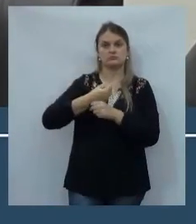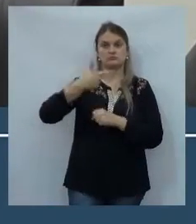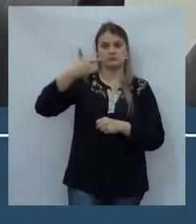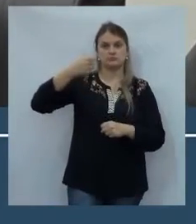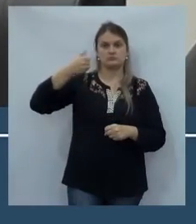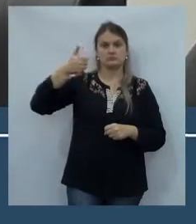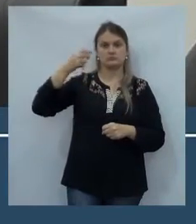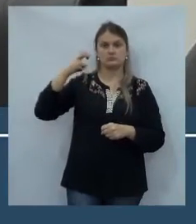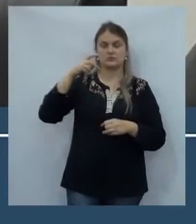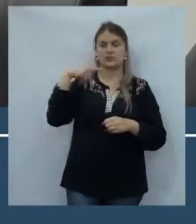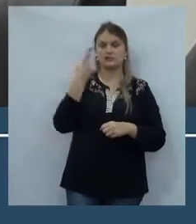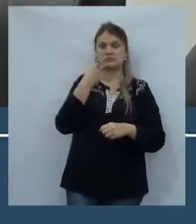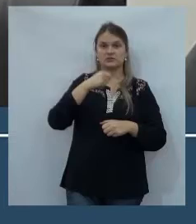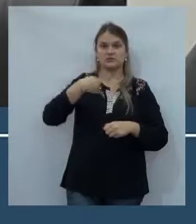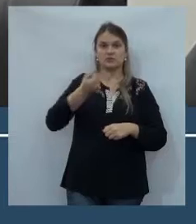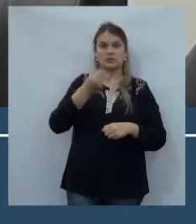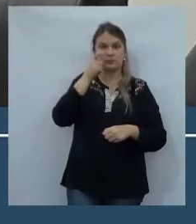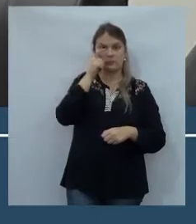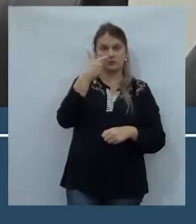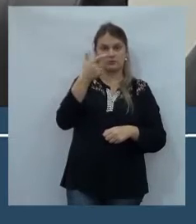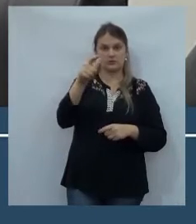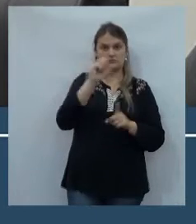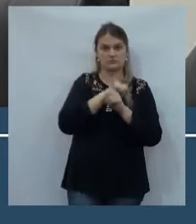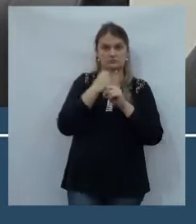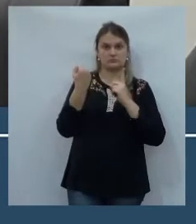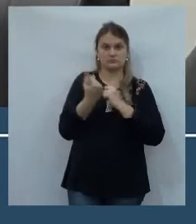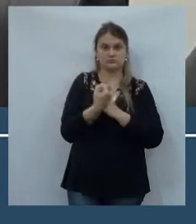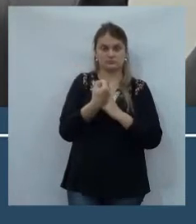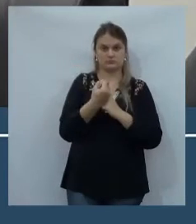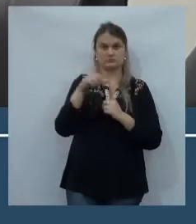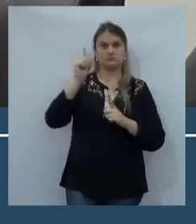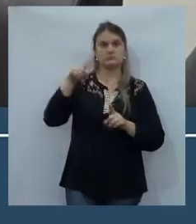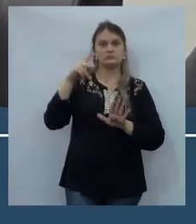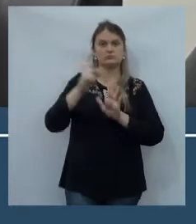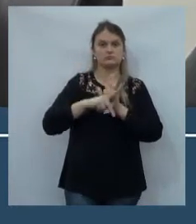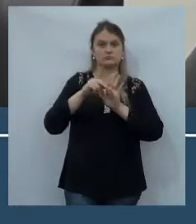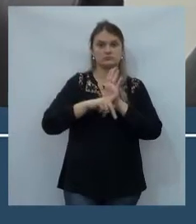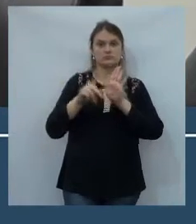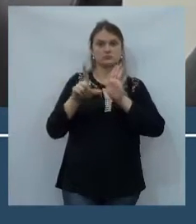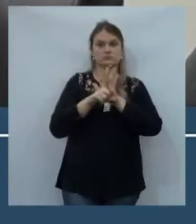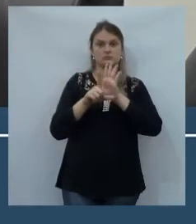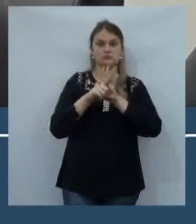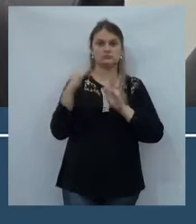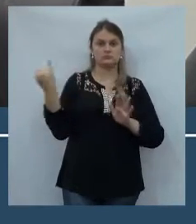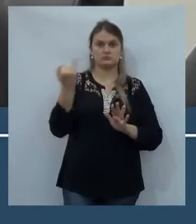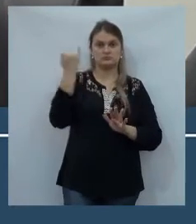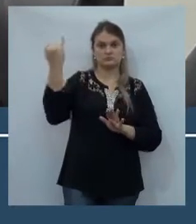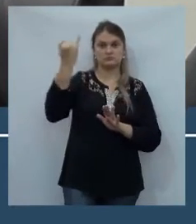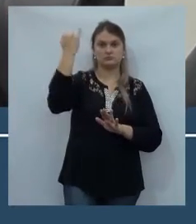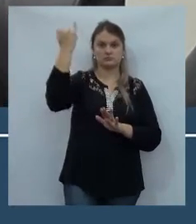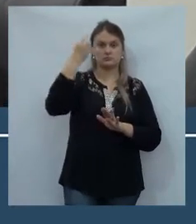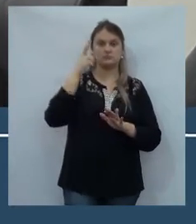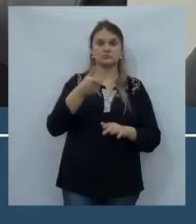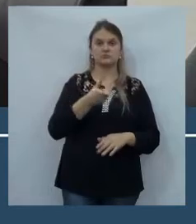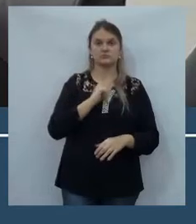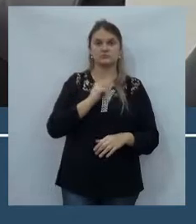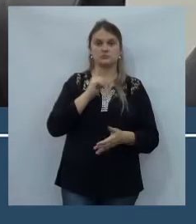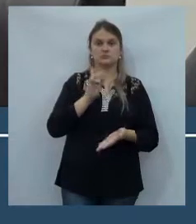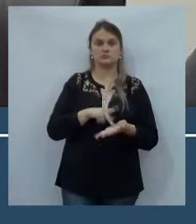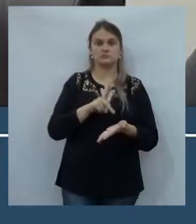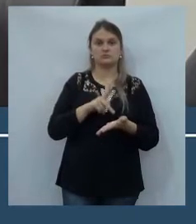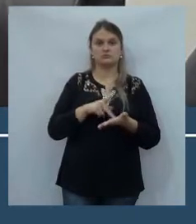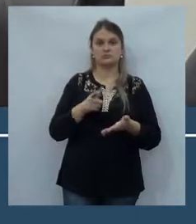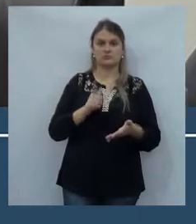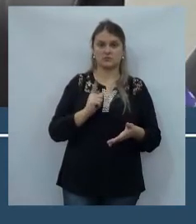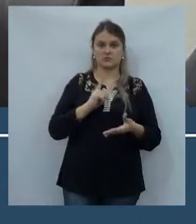regularização fundial do interesse social, que é um projeto bem importante, que na verdade nós temos hoje muitos